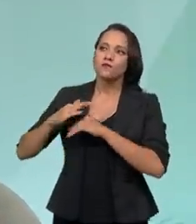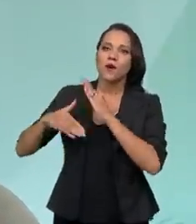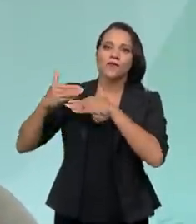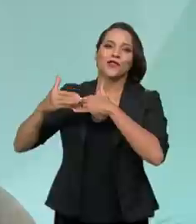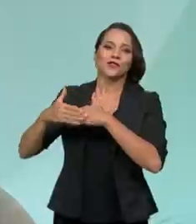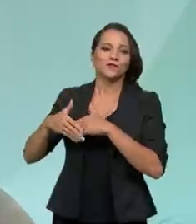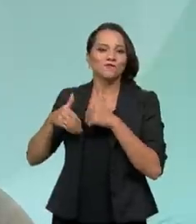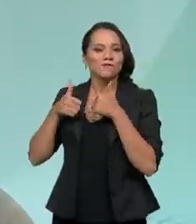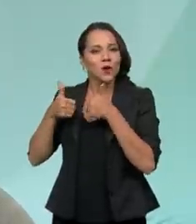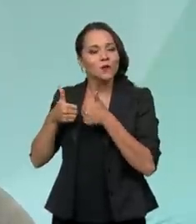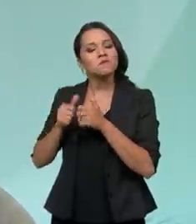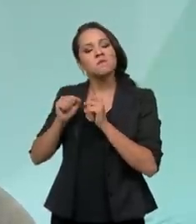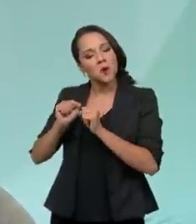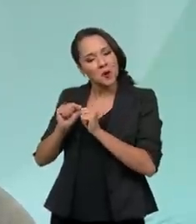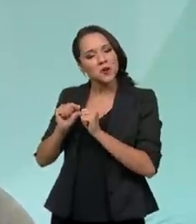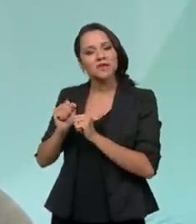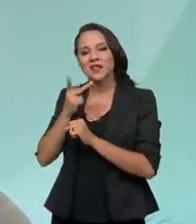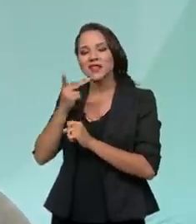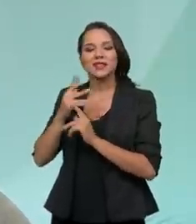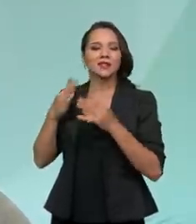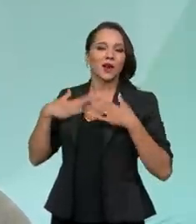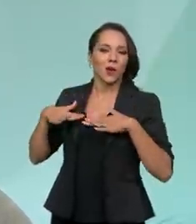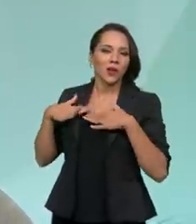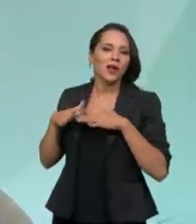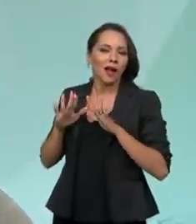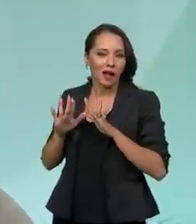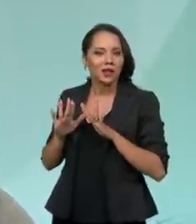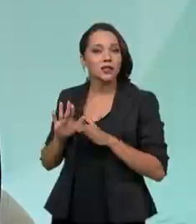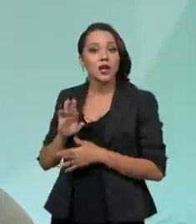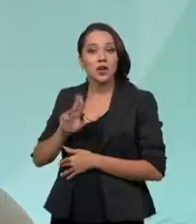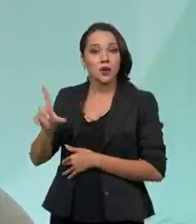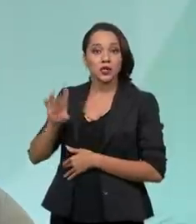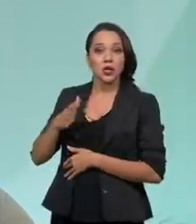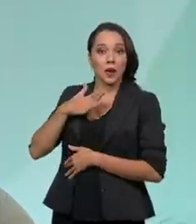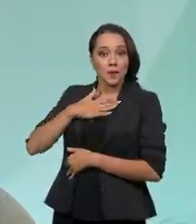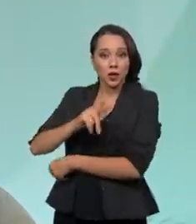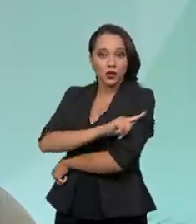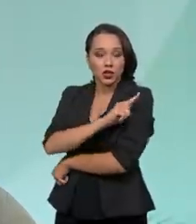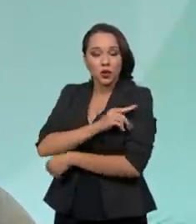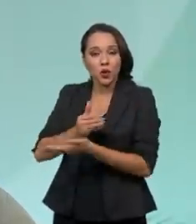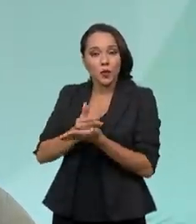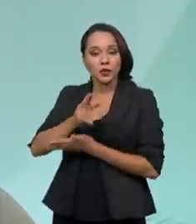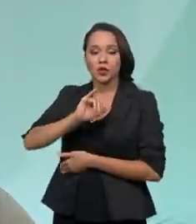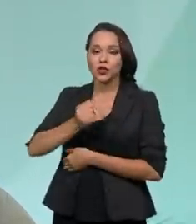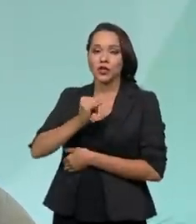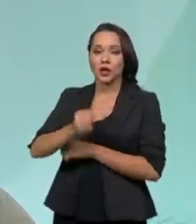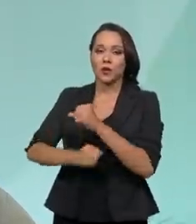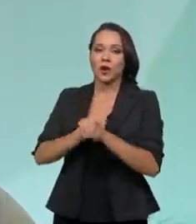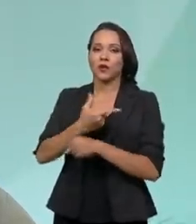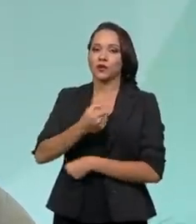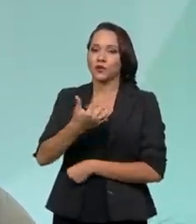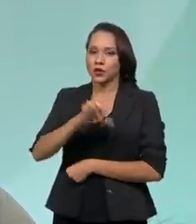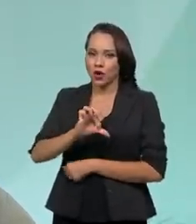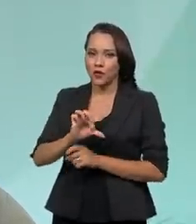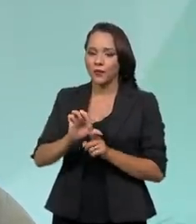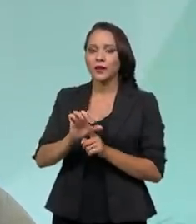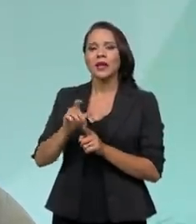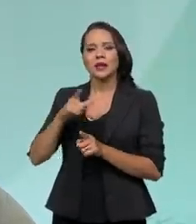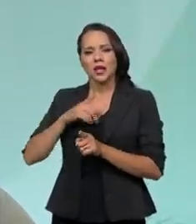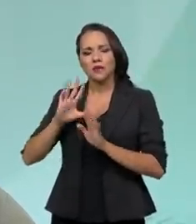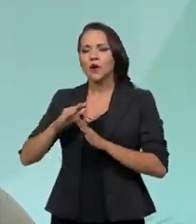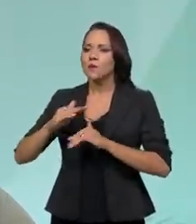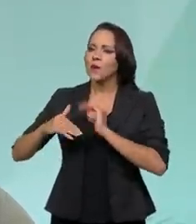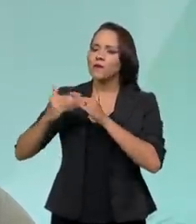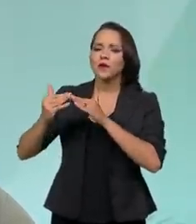muito grande. Posso dizer isso aí com toda tranquilidade e não é só da minha gestão, que começou em janeiro de 2019. Nós tivemos um